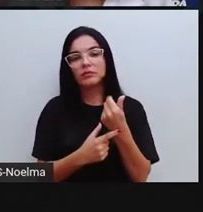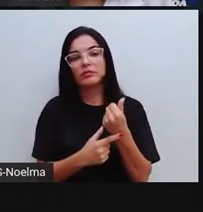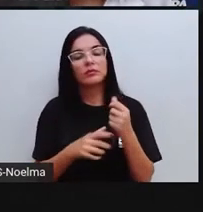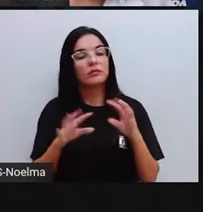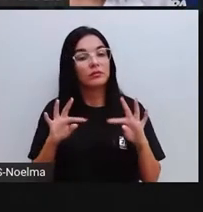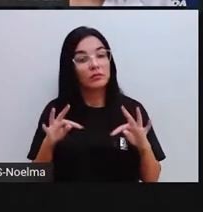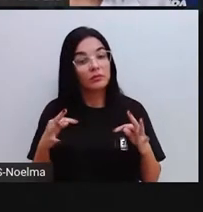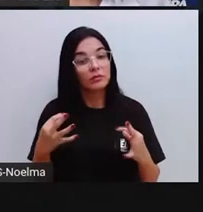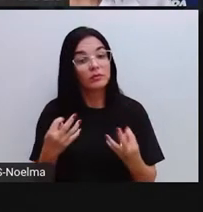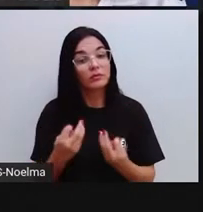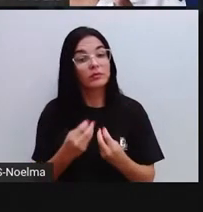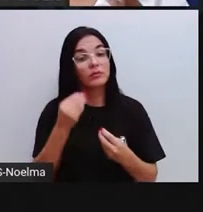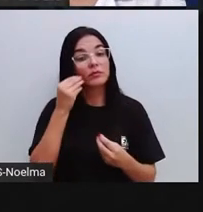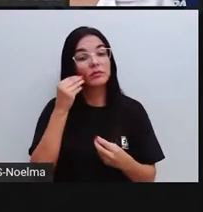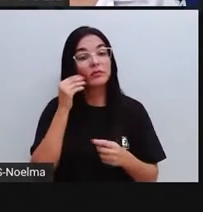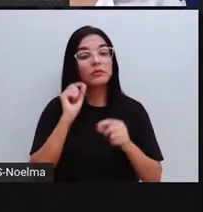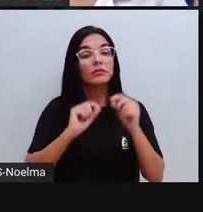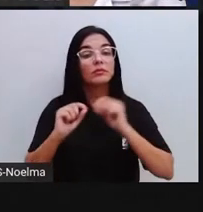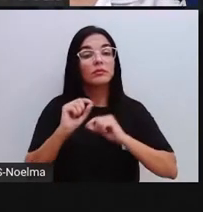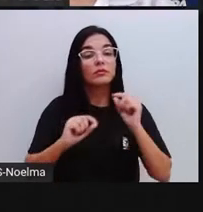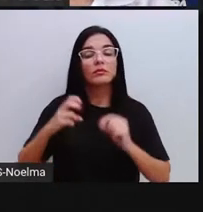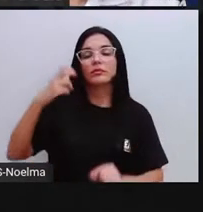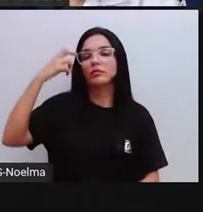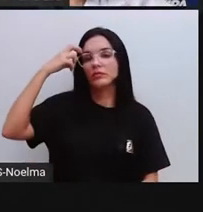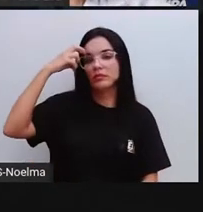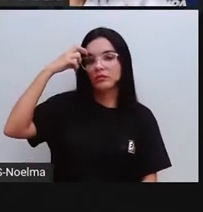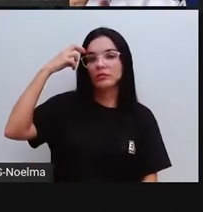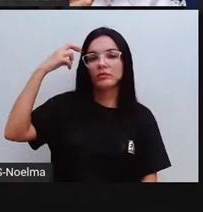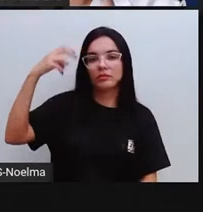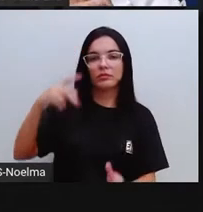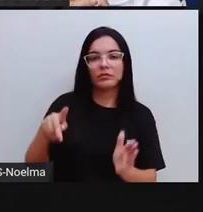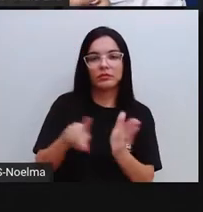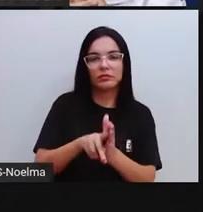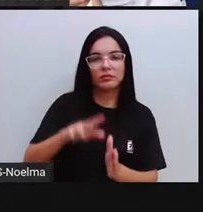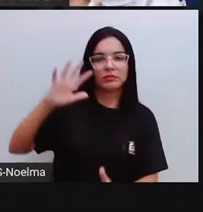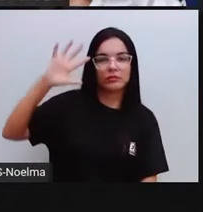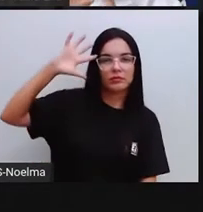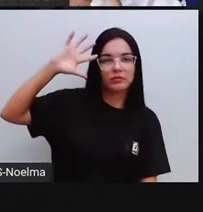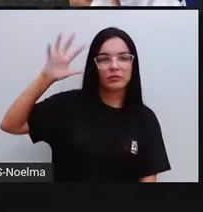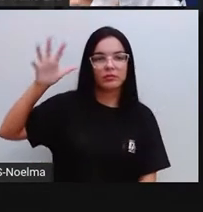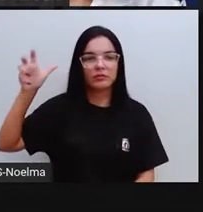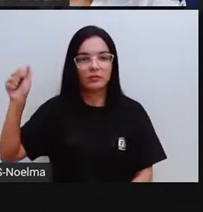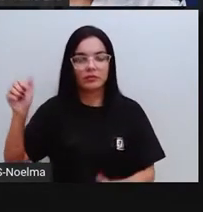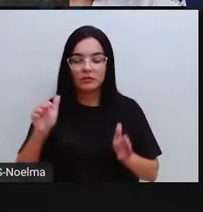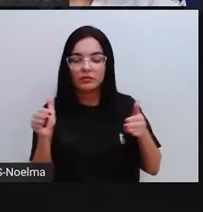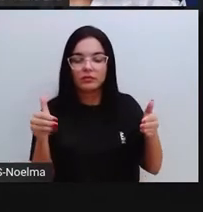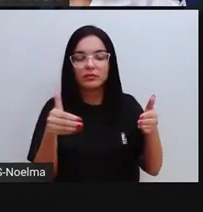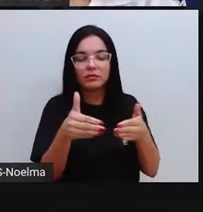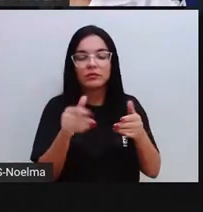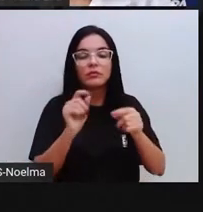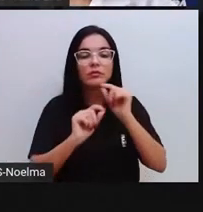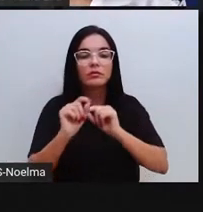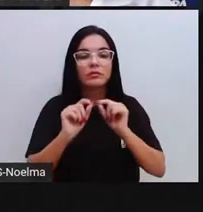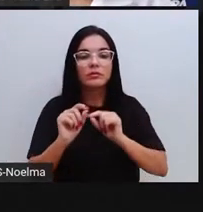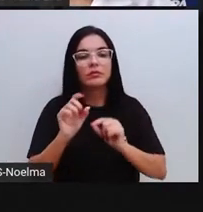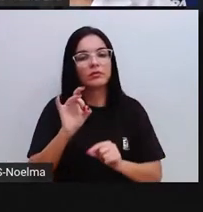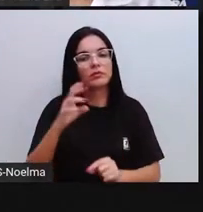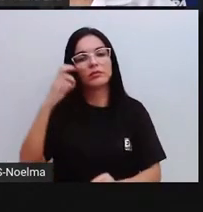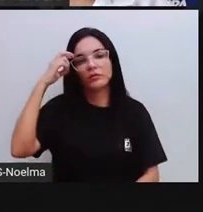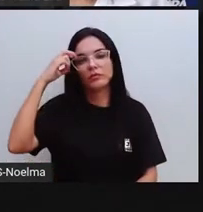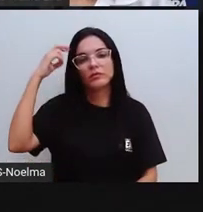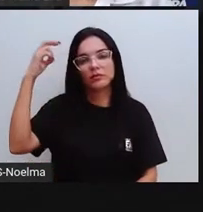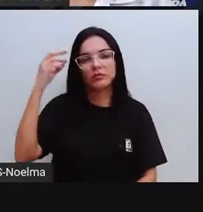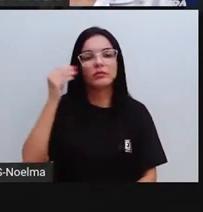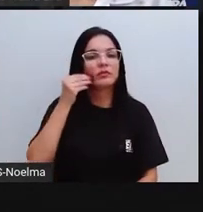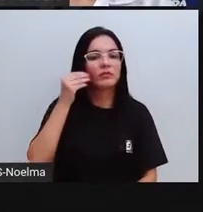elas vão sempre estar mostrando a cultura africana, tá? O objetivo é mostrar a cultura africana,